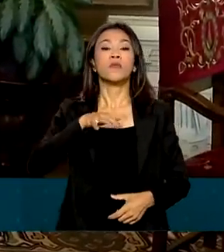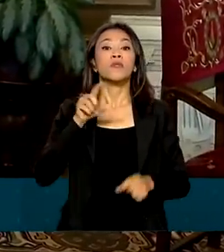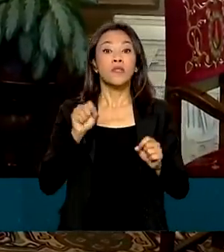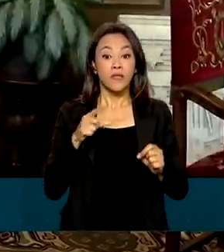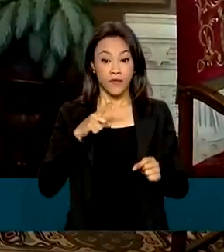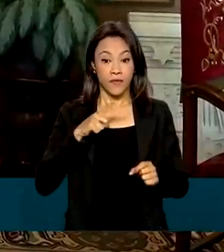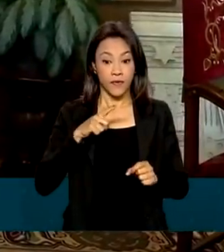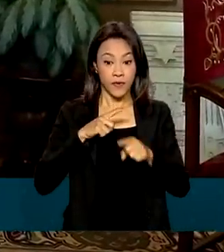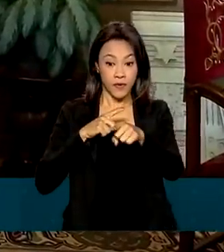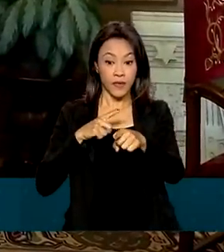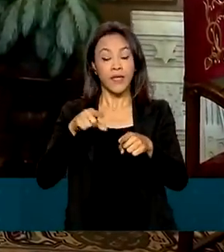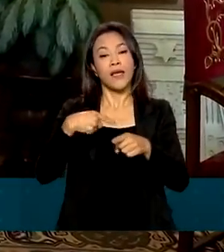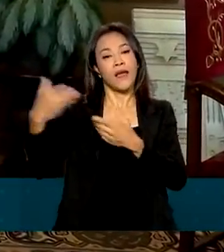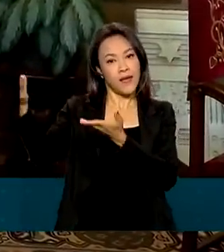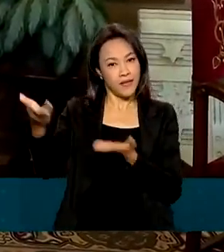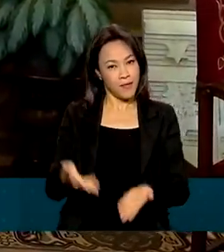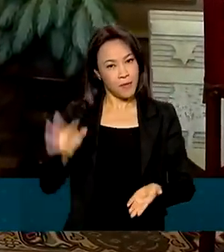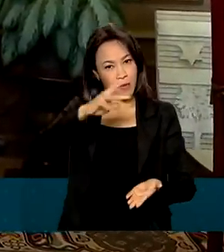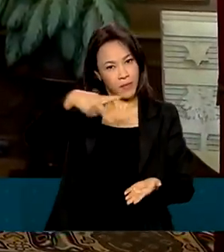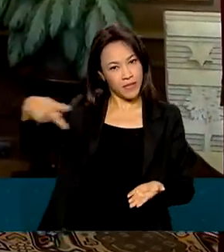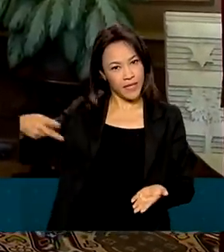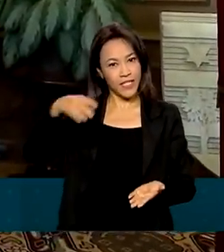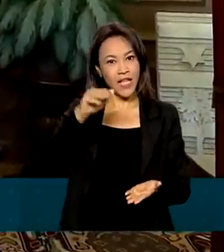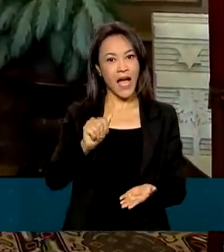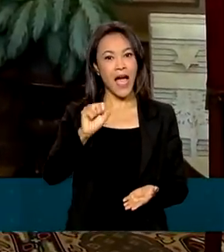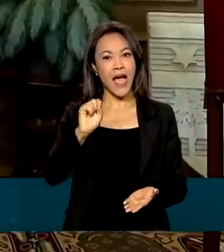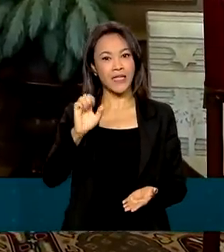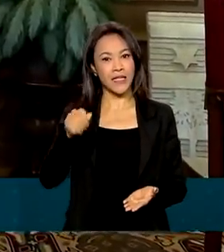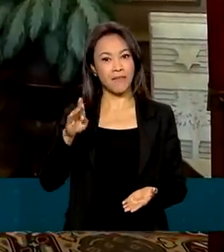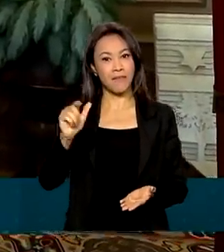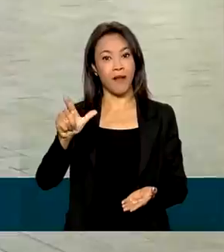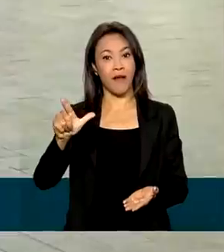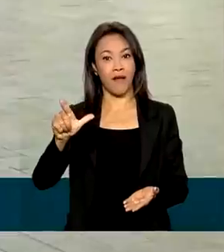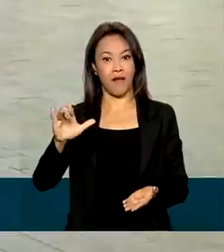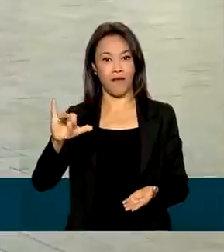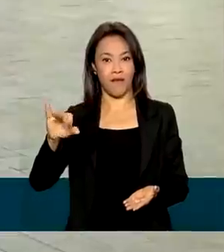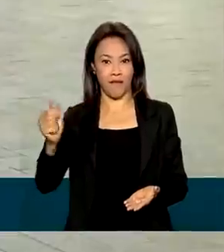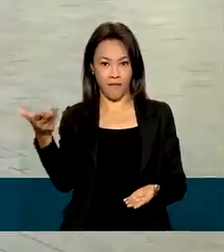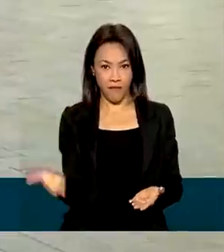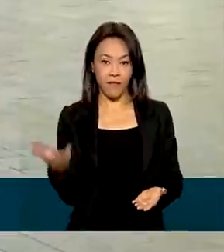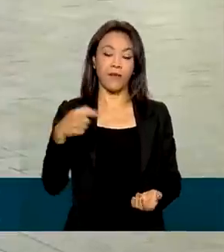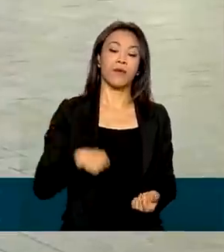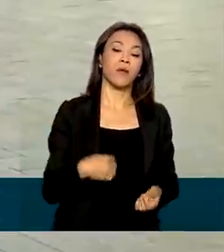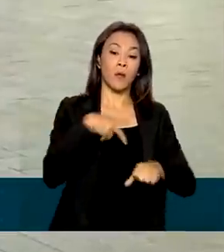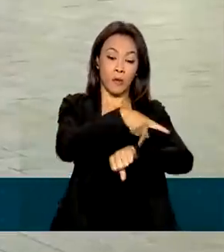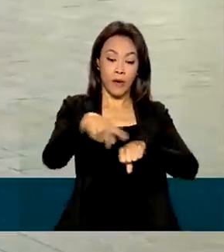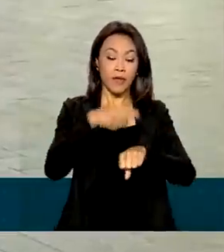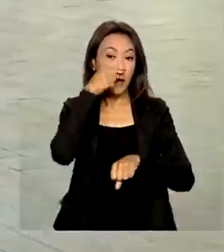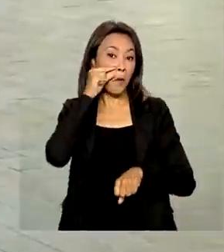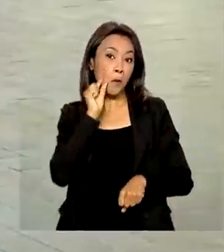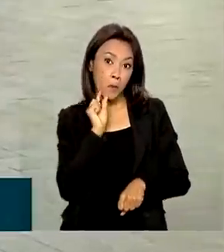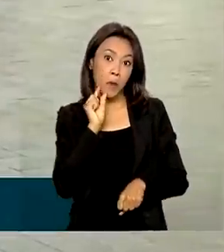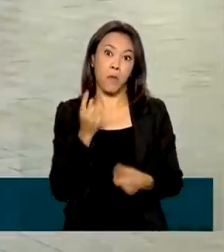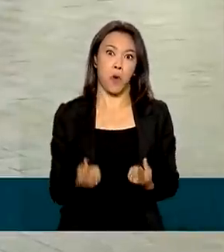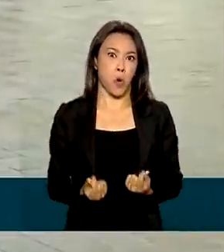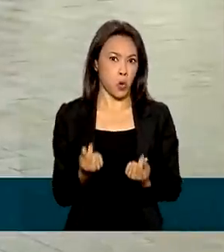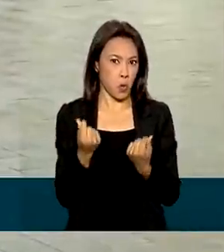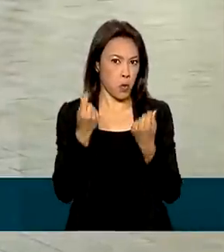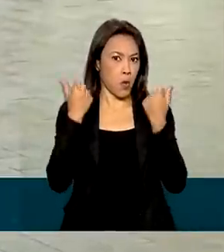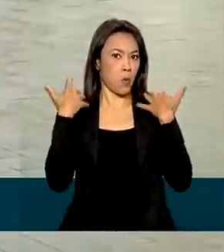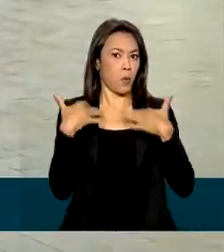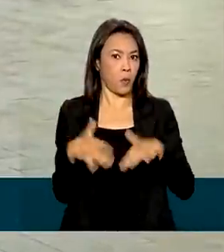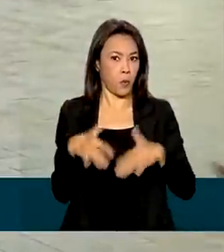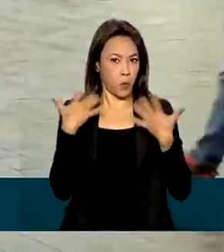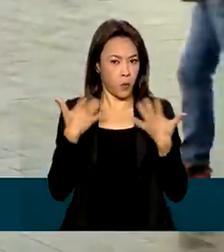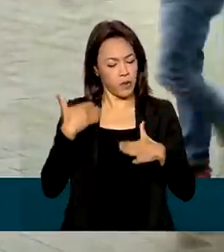pelo presidente da Assembleia Nacional, Laszlo Ková. A Hungria é um país com economia de alta renda e alto